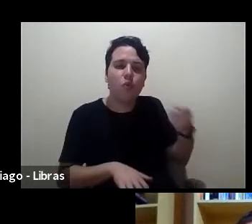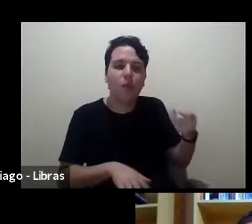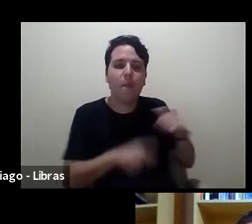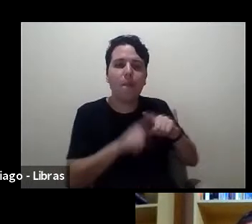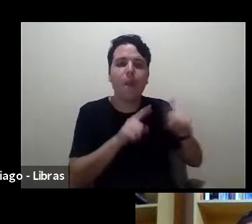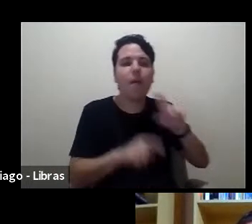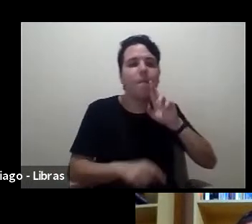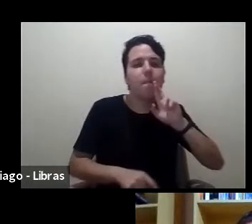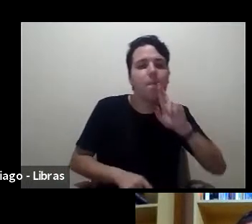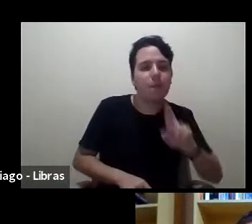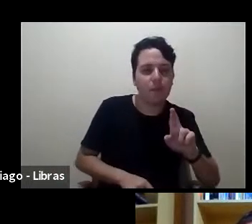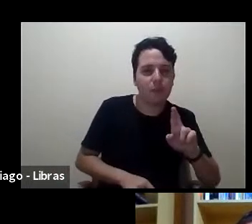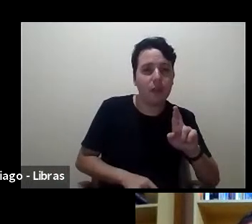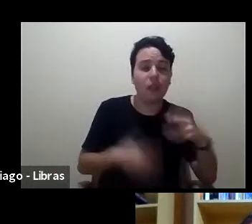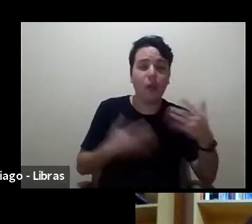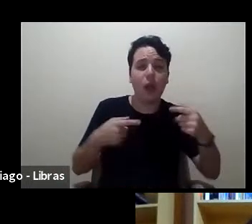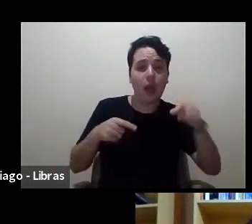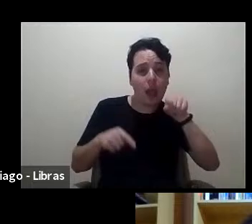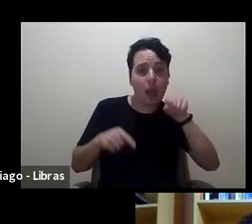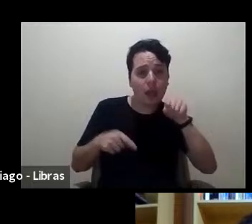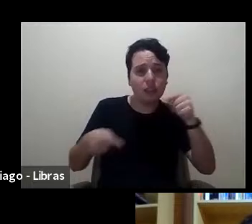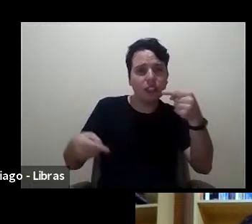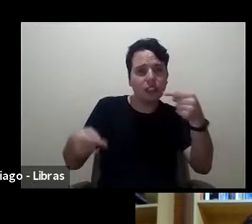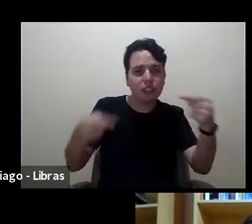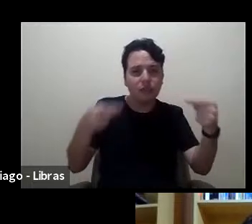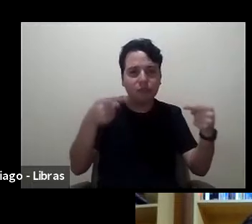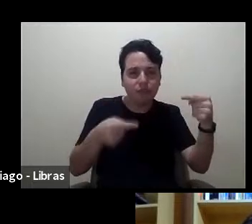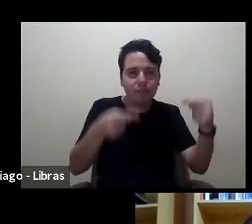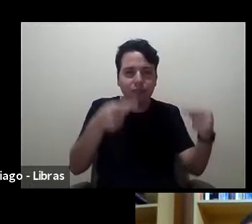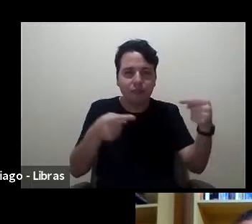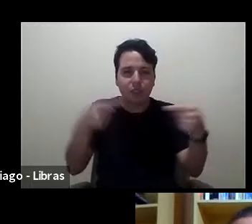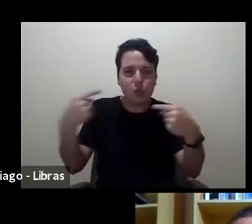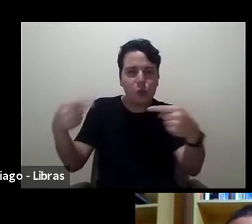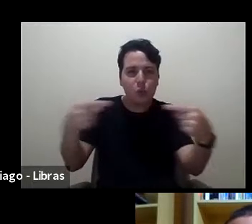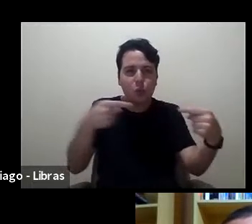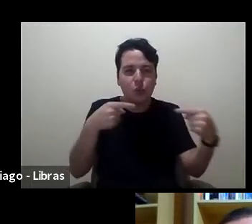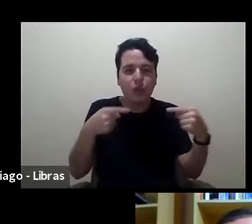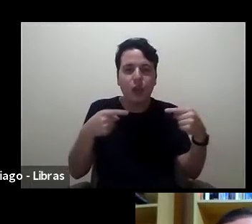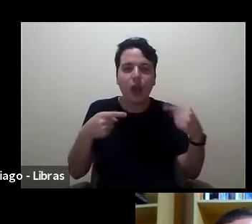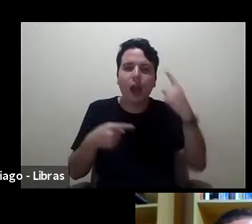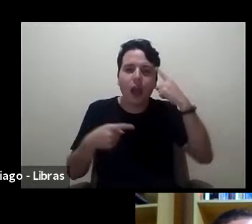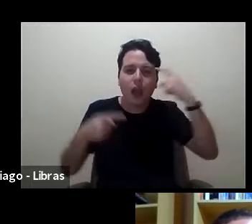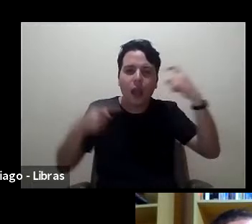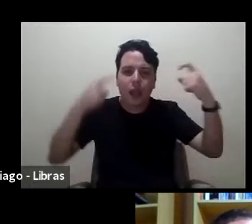esse debate de ideias de